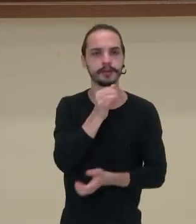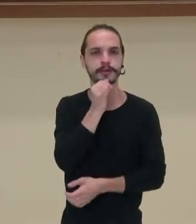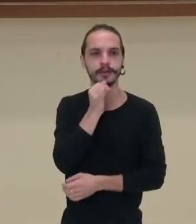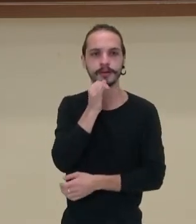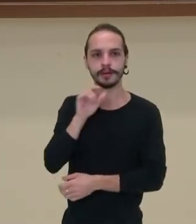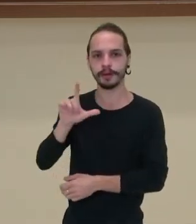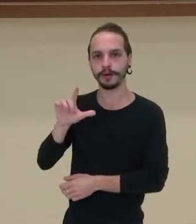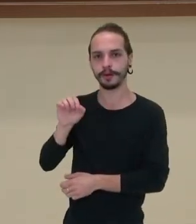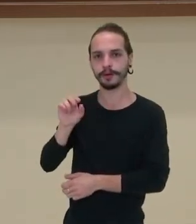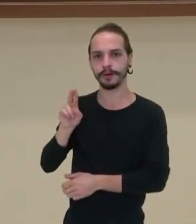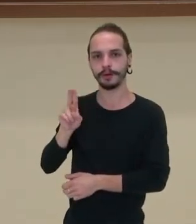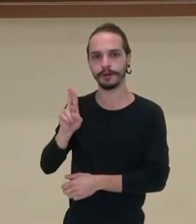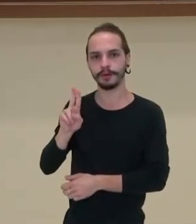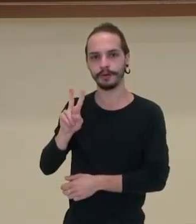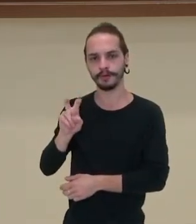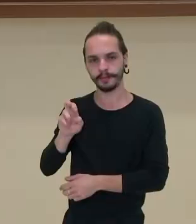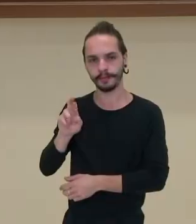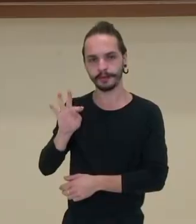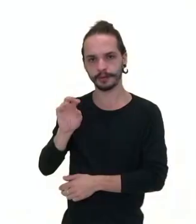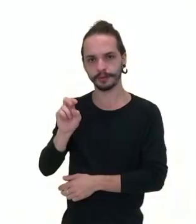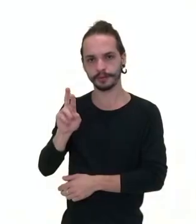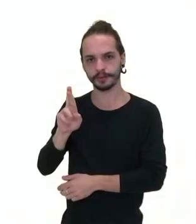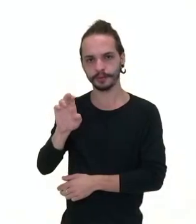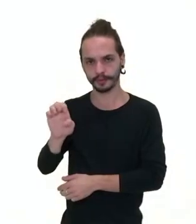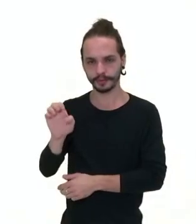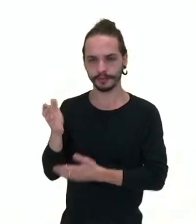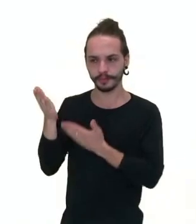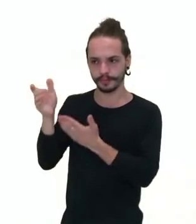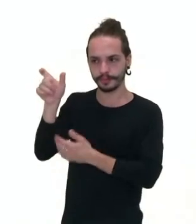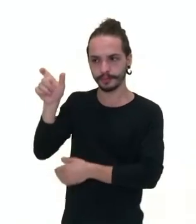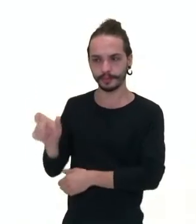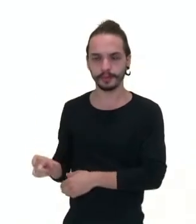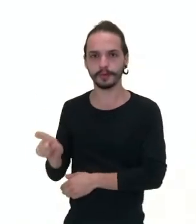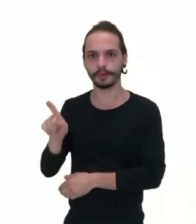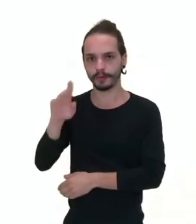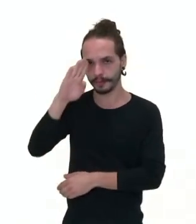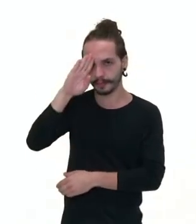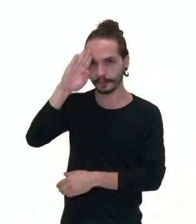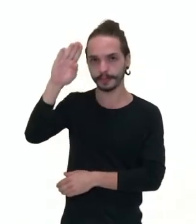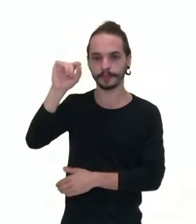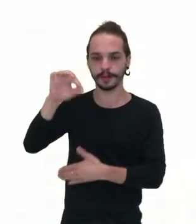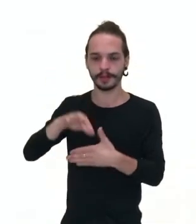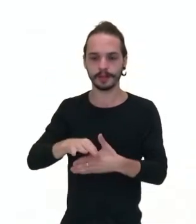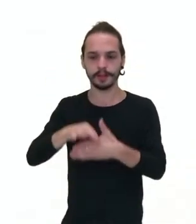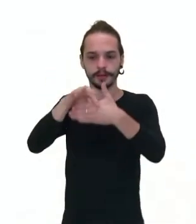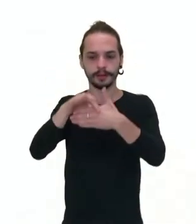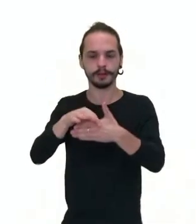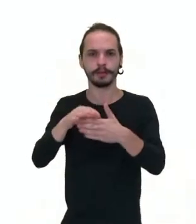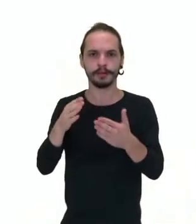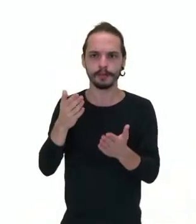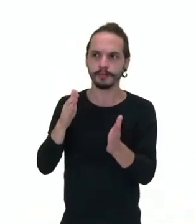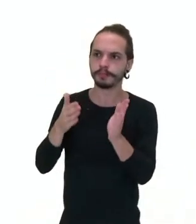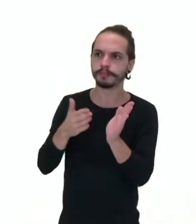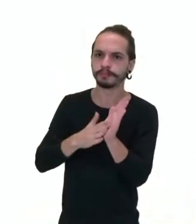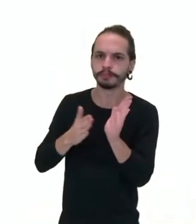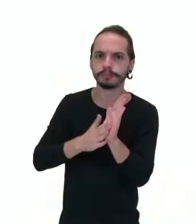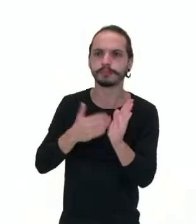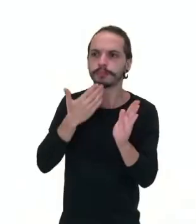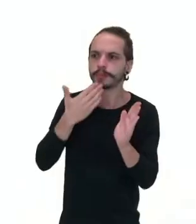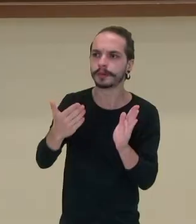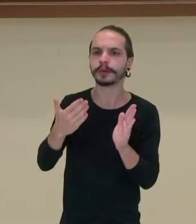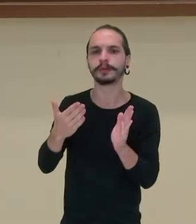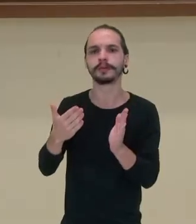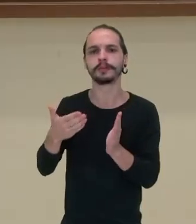Toulson Louventure, inspirado, então, nos ideais iluministas e revolucionários, passou a exigir melhores condições de trabalho nas plantações.